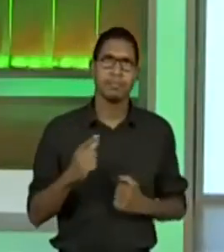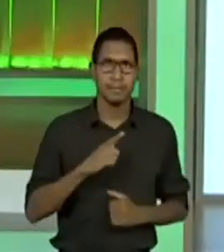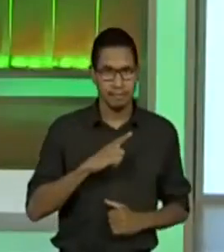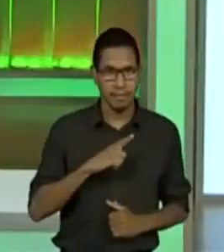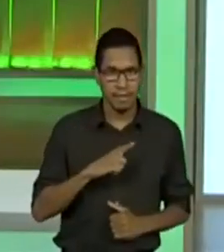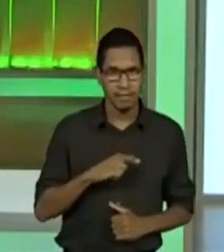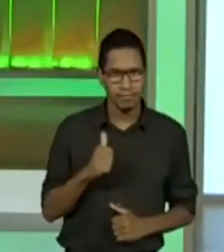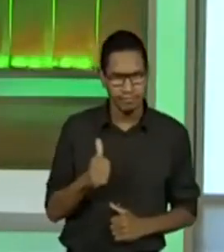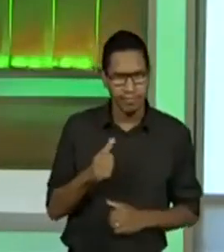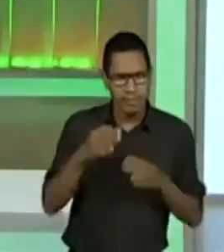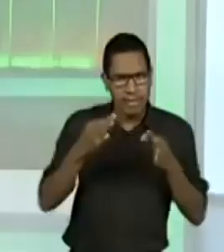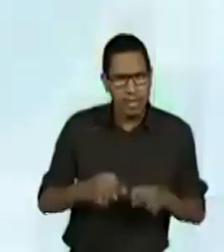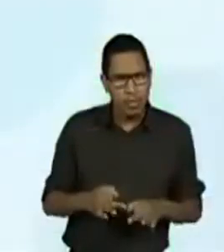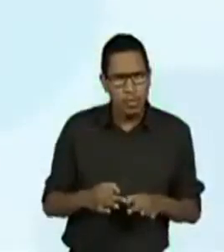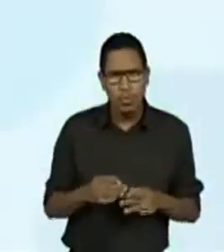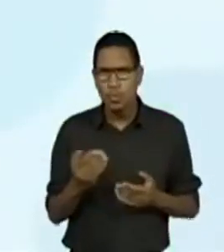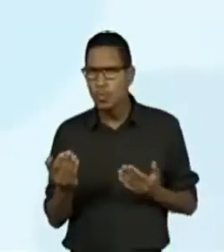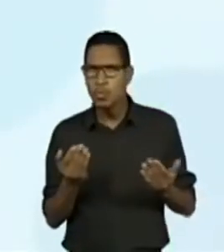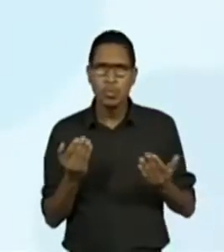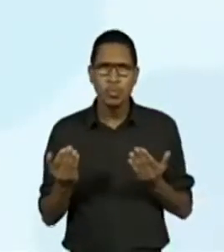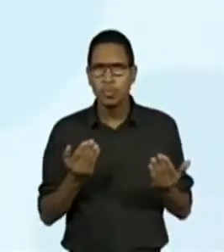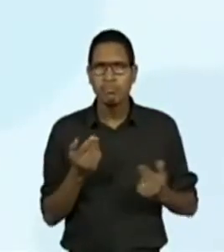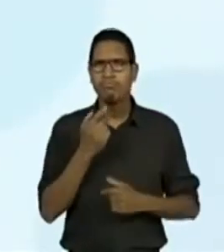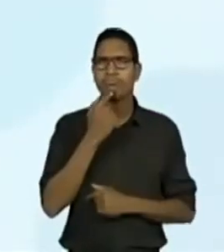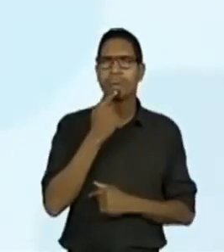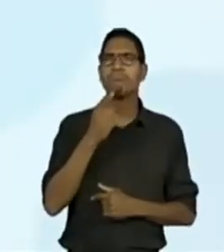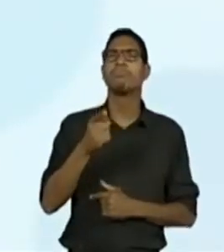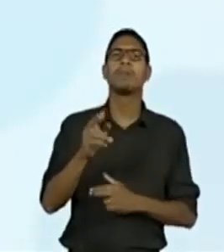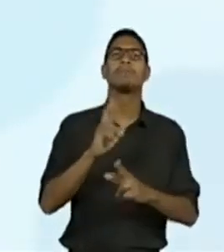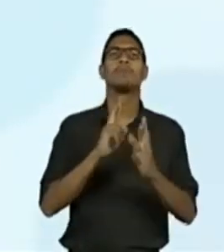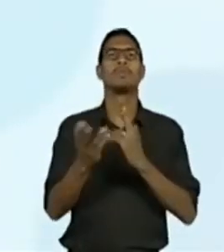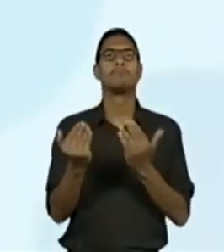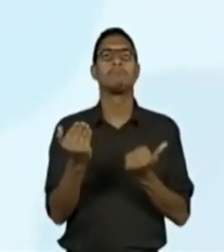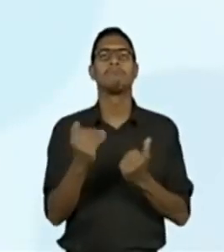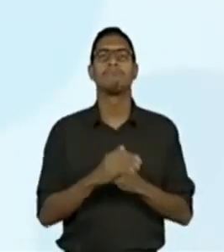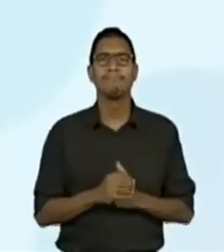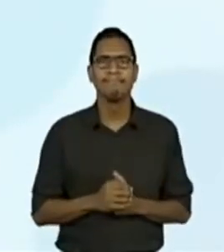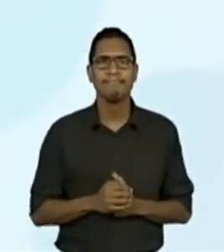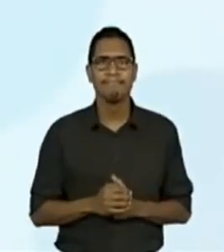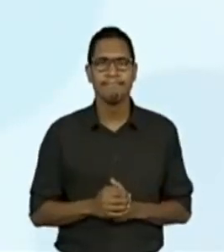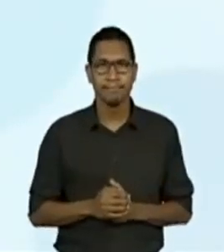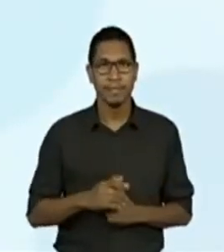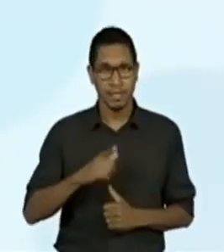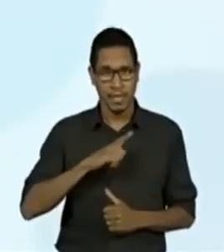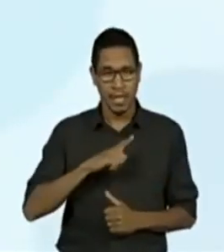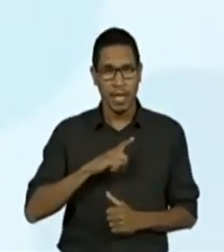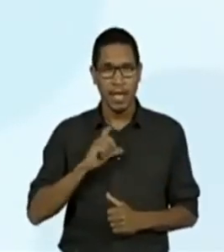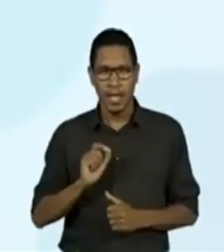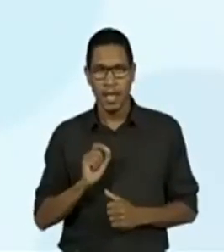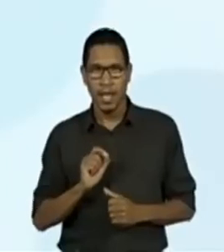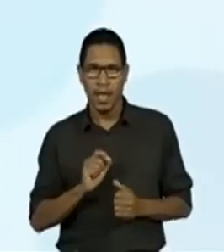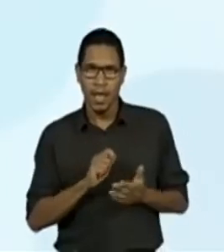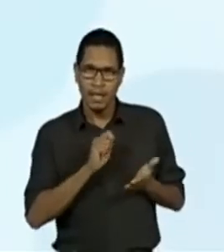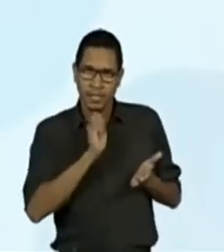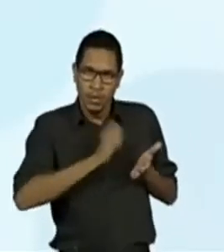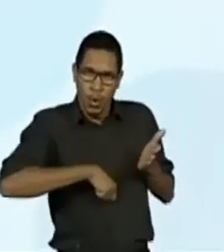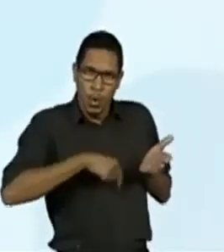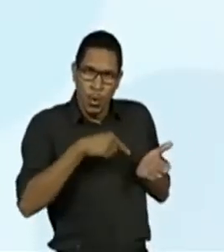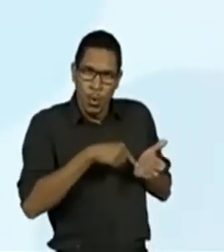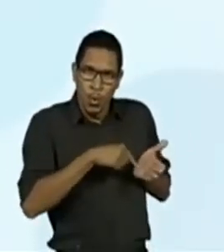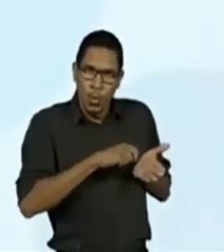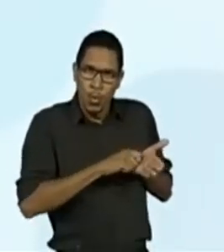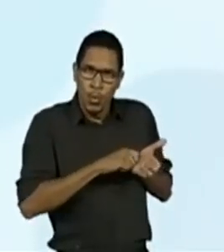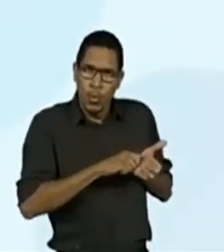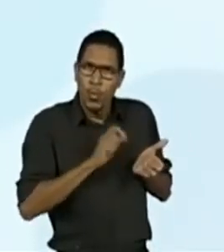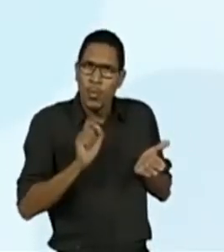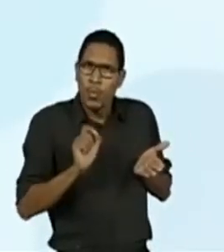no lugar certo. Quero saber de vocês. Já mudei a página. Nós temos o remetente e a assinatura de qual forma?